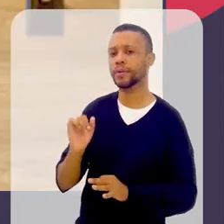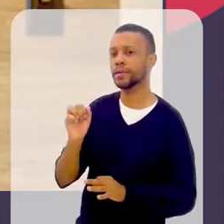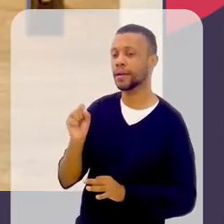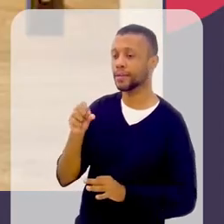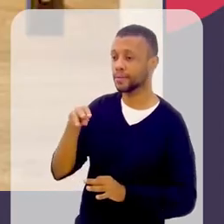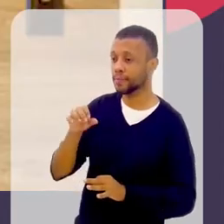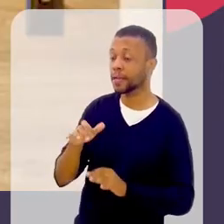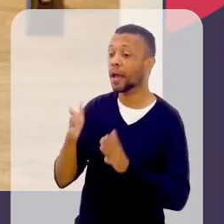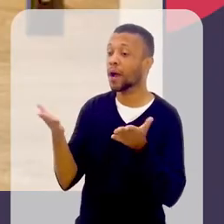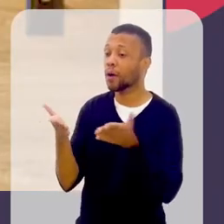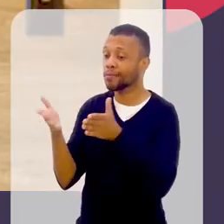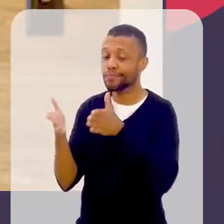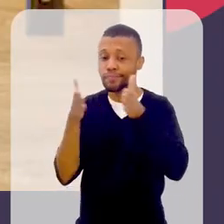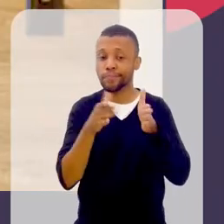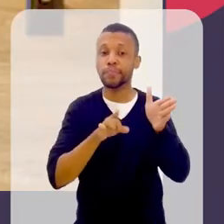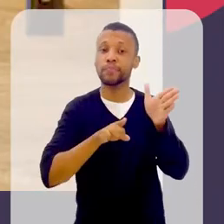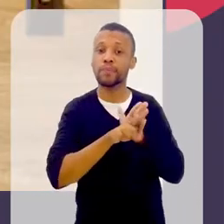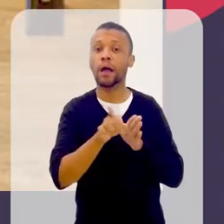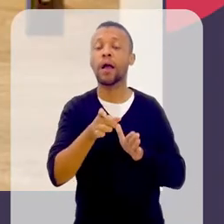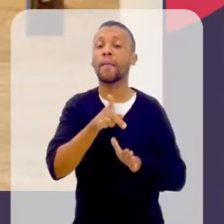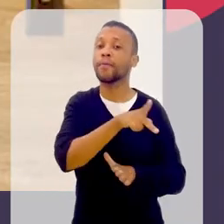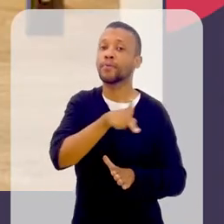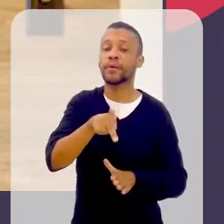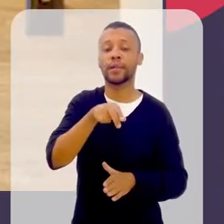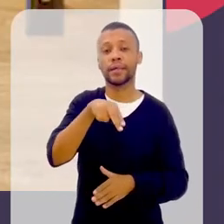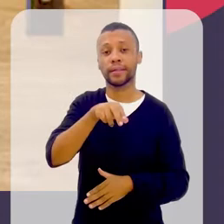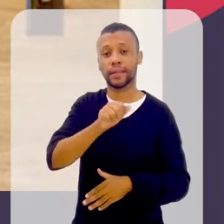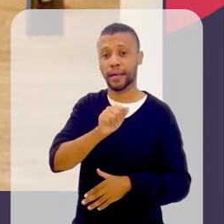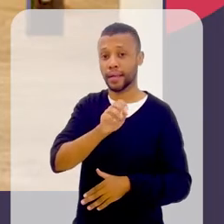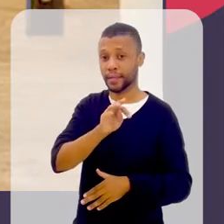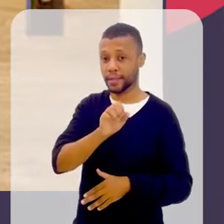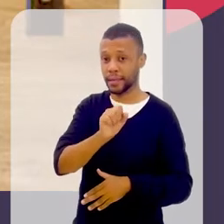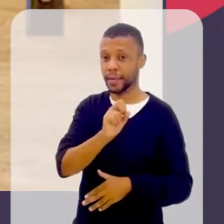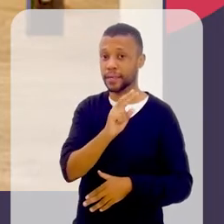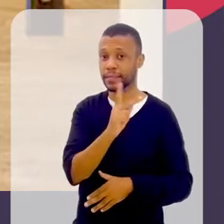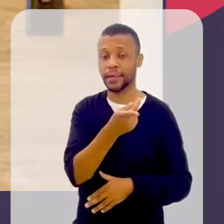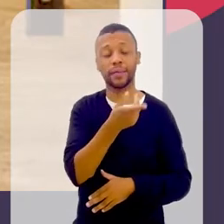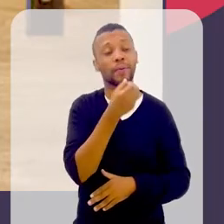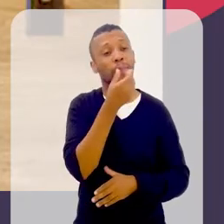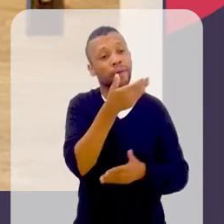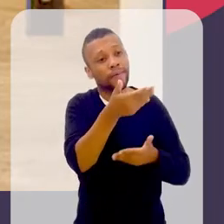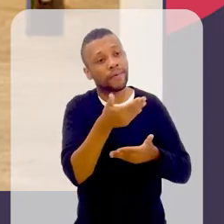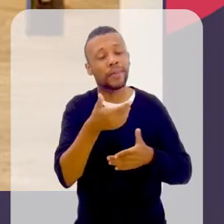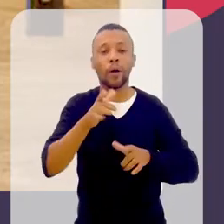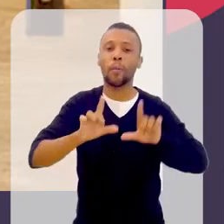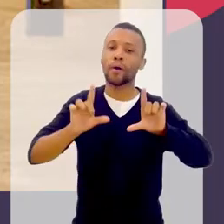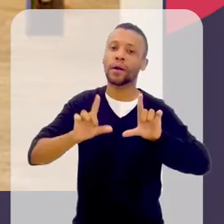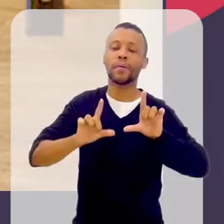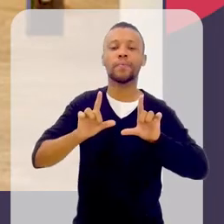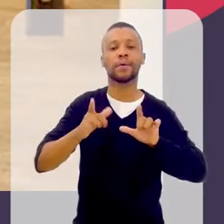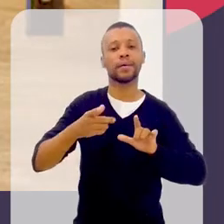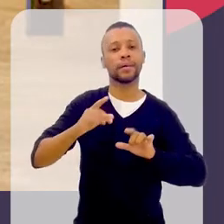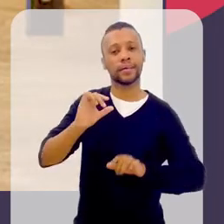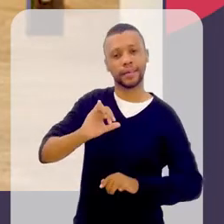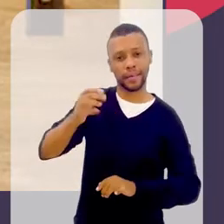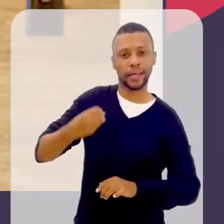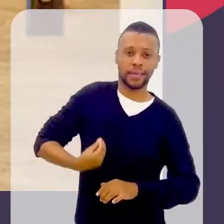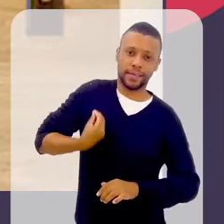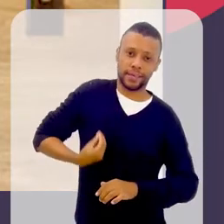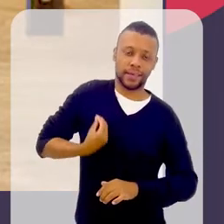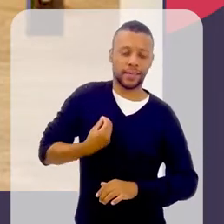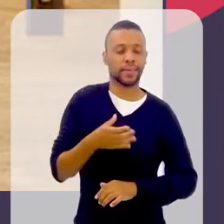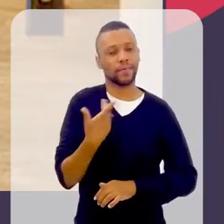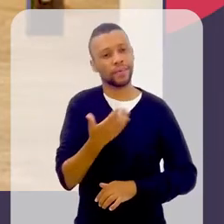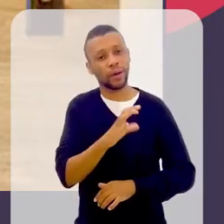Ótimo, Yasmin. Deixa eu ouvir um pouco, então, a orientadora. Professora Natasha, seja bem-vinda ao Ciência Existência. Obrigada pela presença.